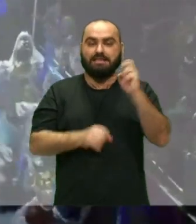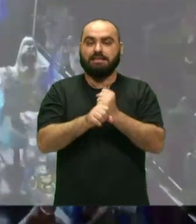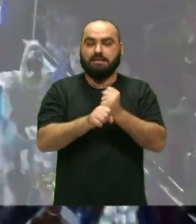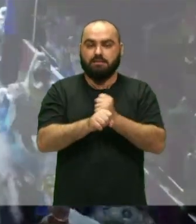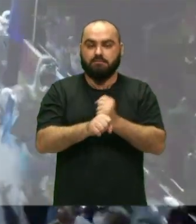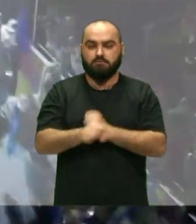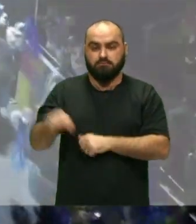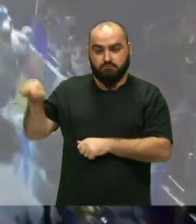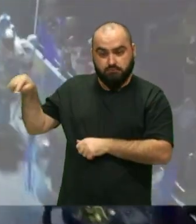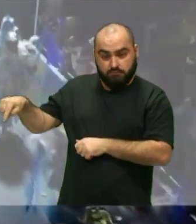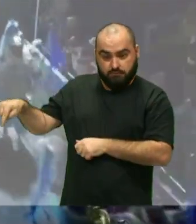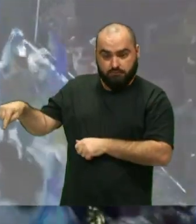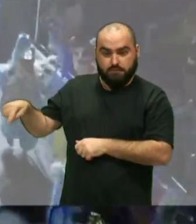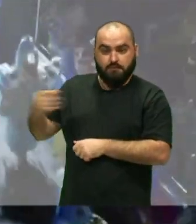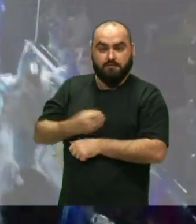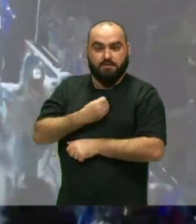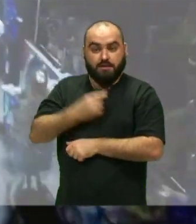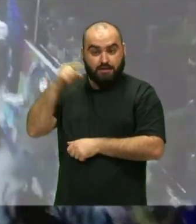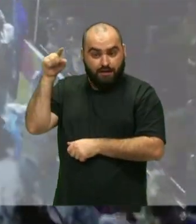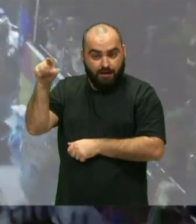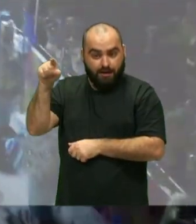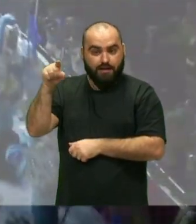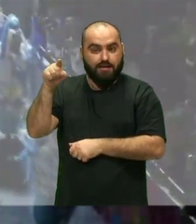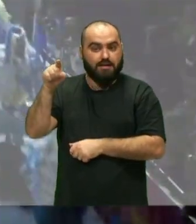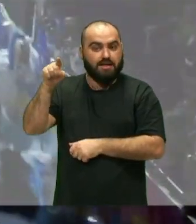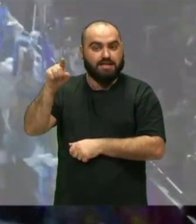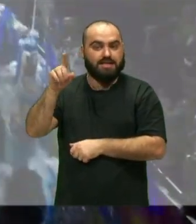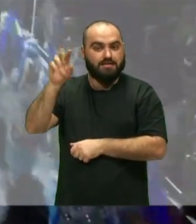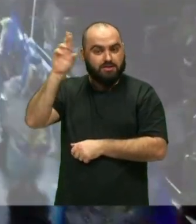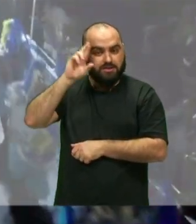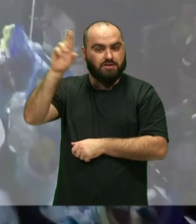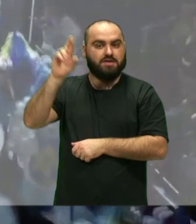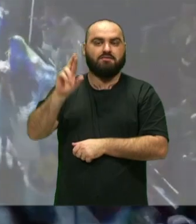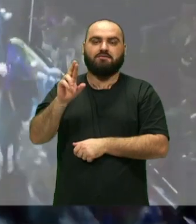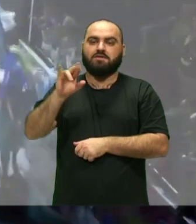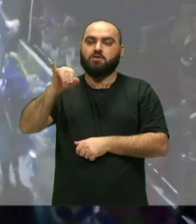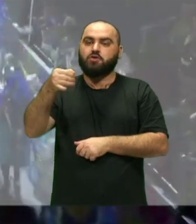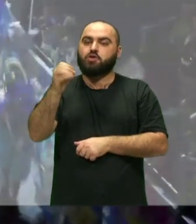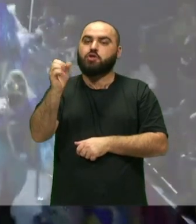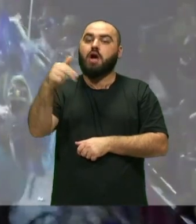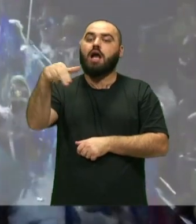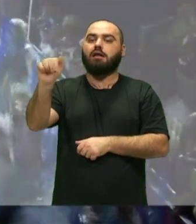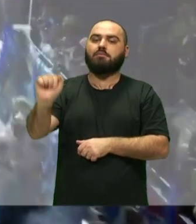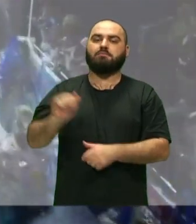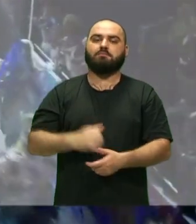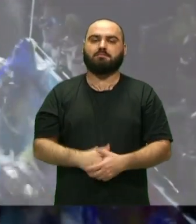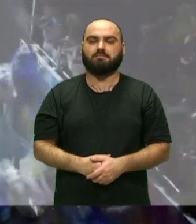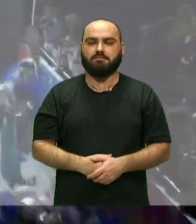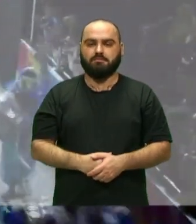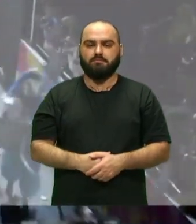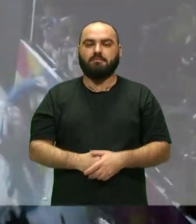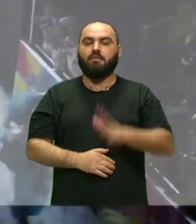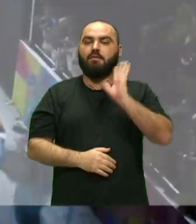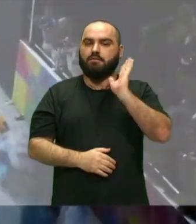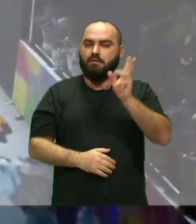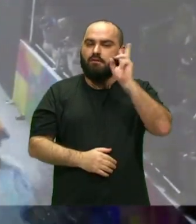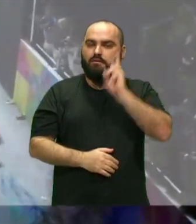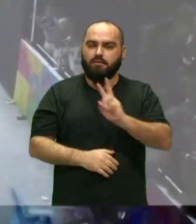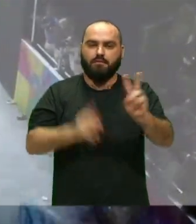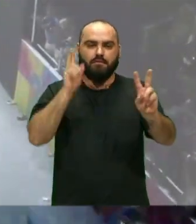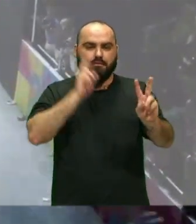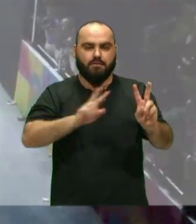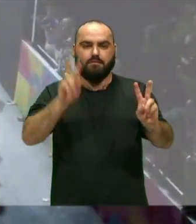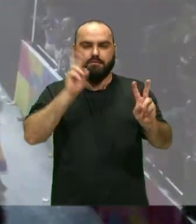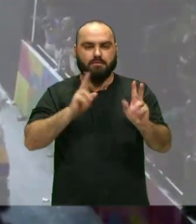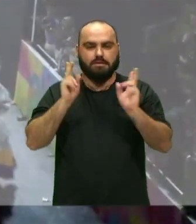ali é você regendo? isso, é ali, bem à frente, né eu fico toda arrepiada já assisti tantas vezes e toda vez